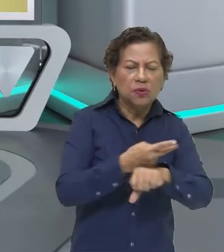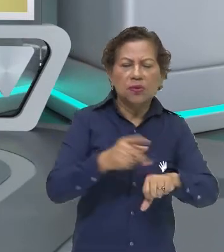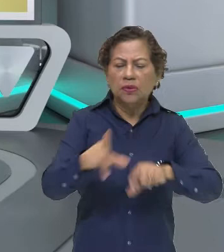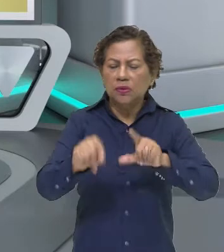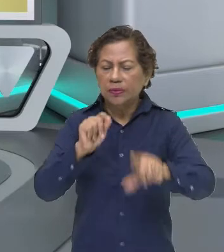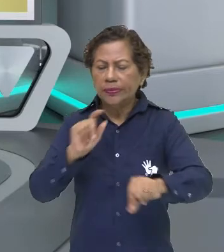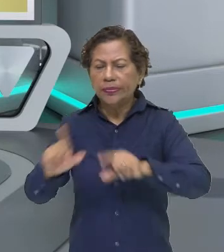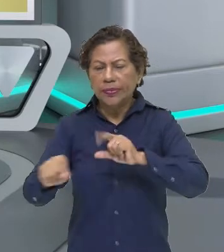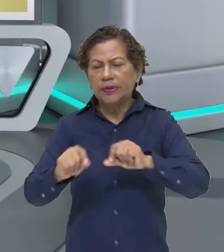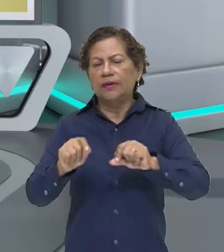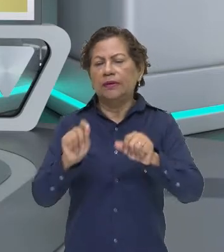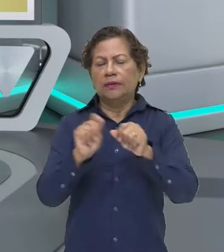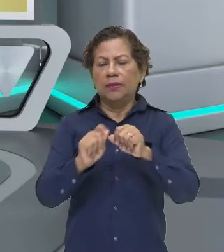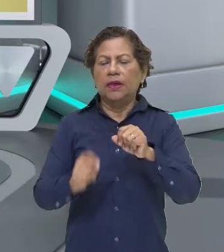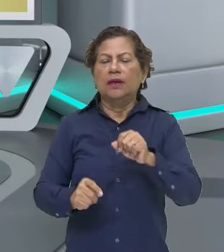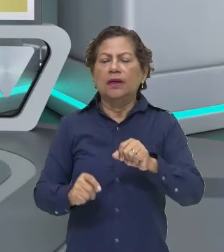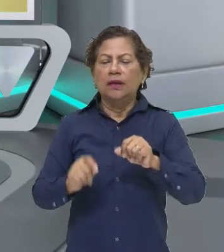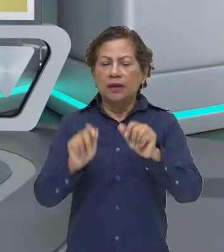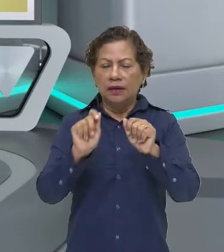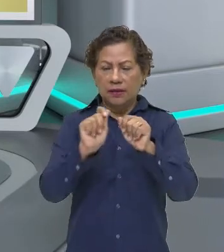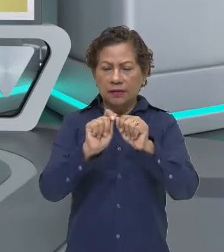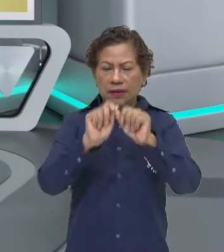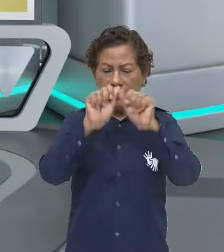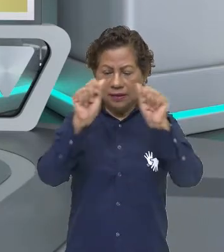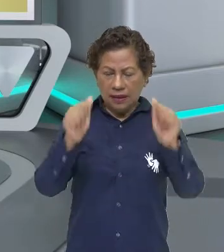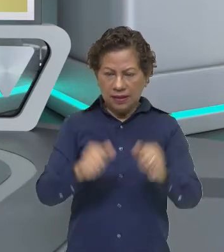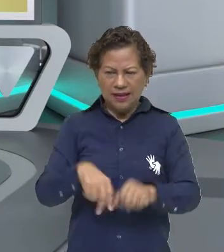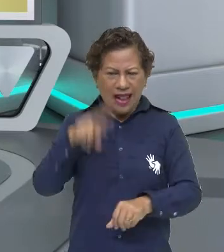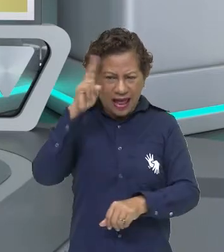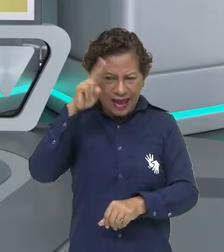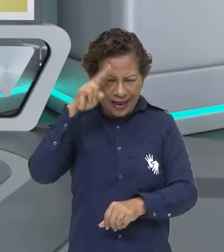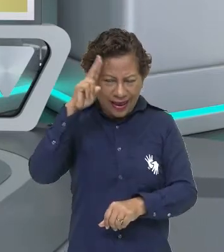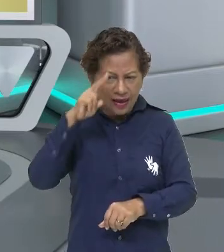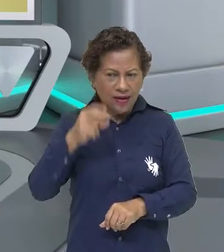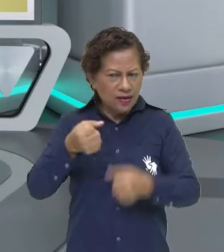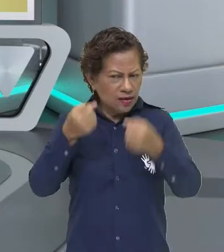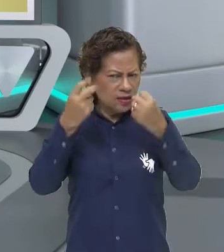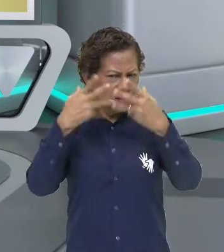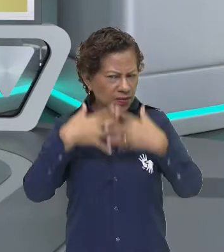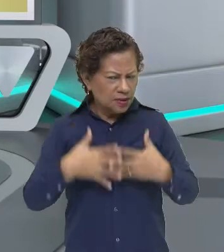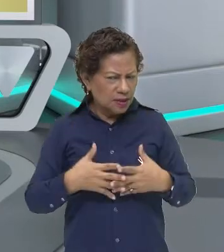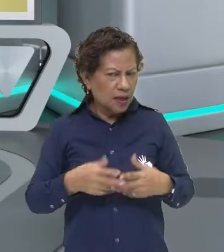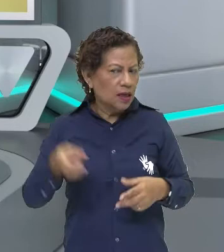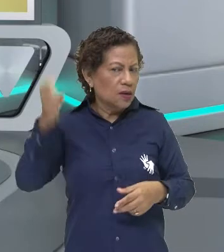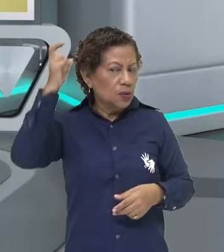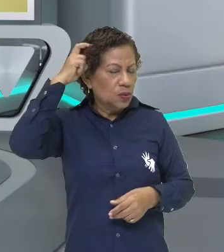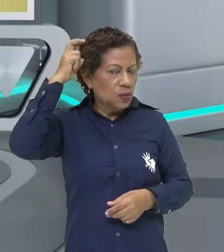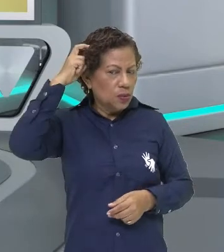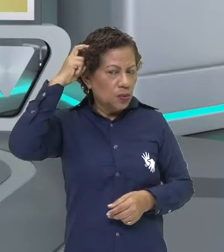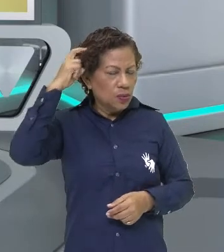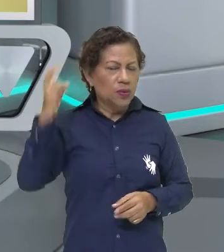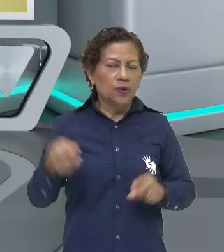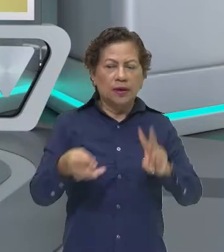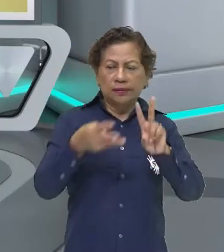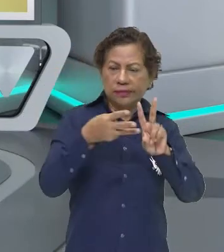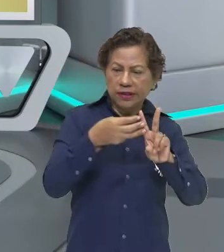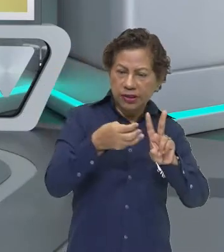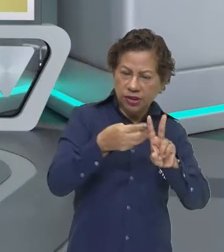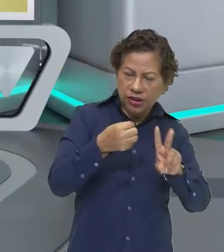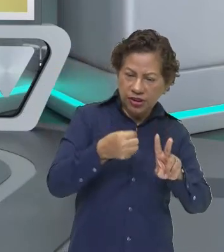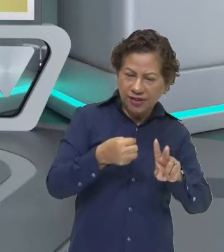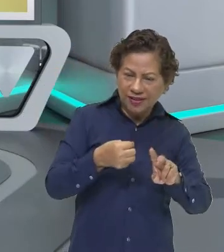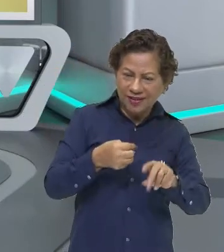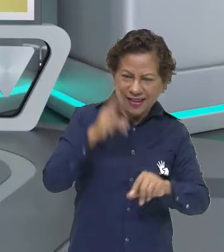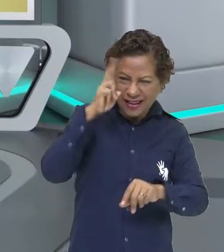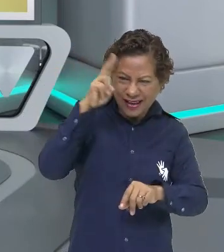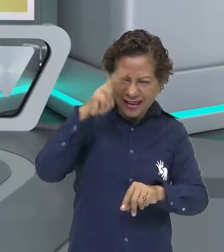falava com vocês, a questão da cultura indígena, que eles não criam uma obra de arte, eles criam objetos